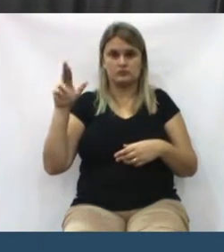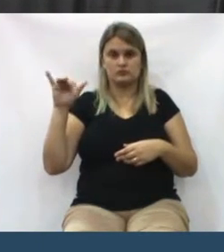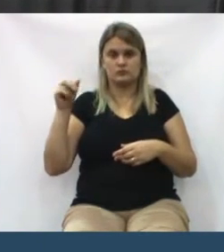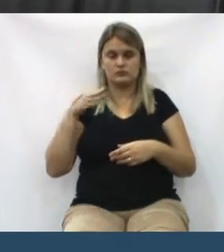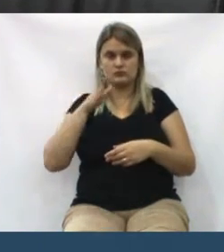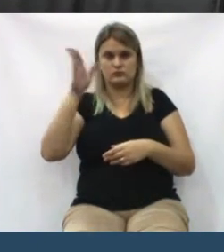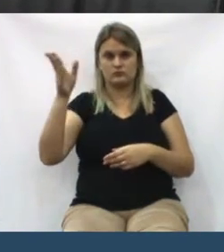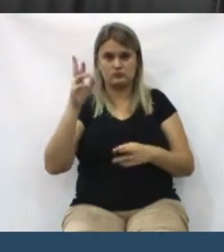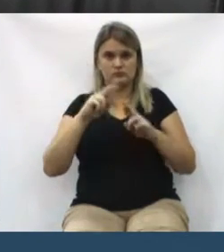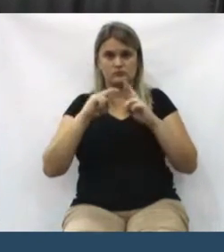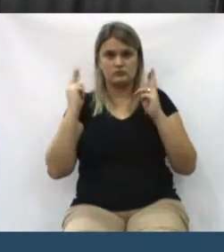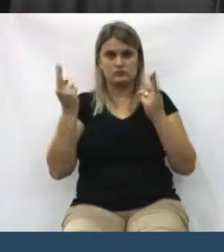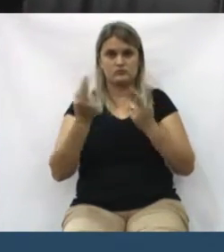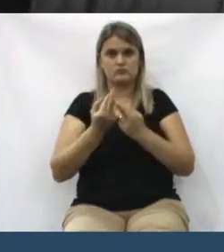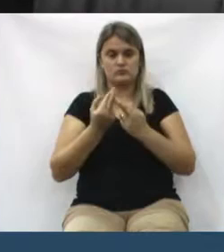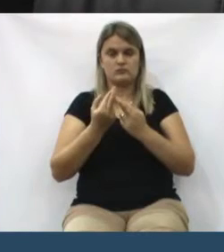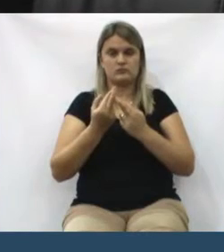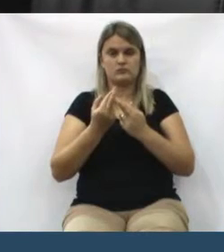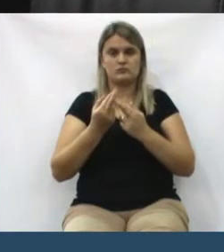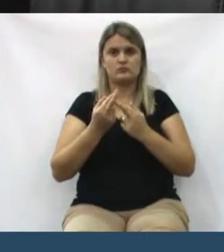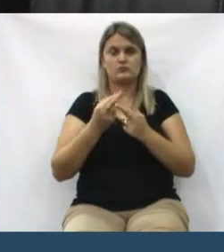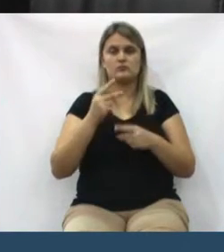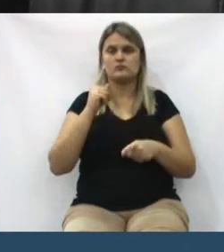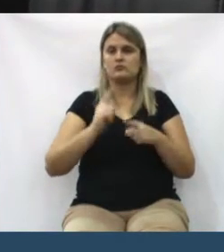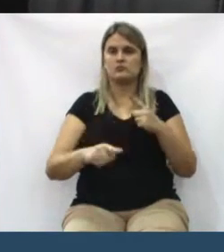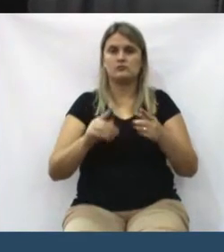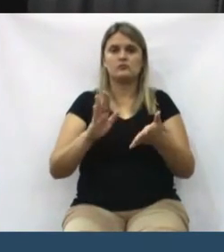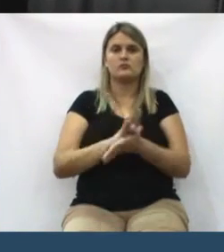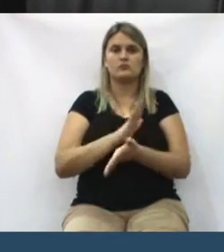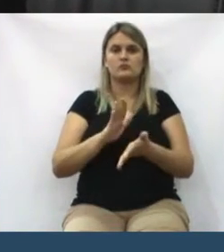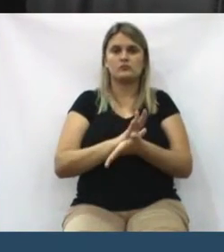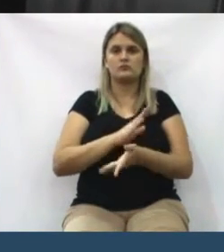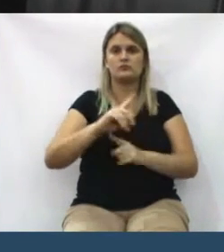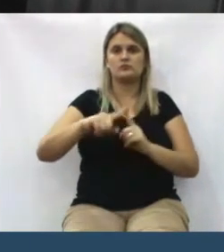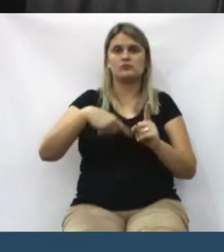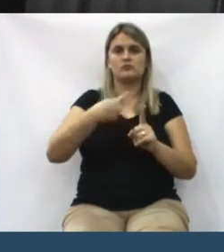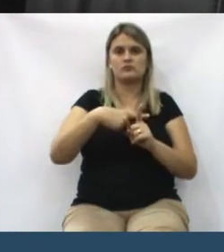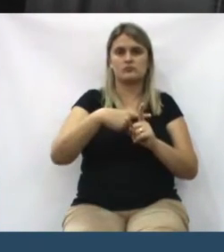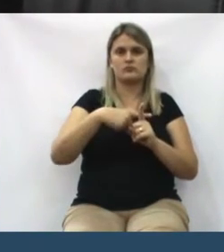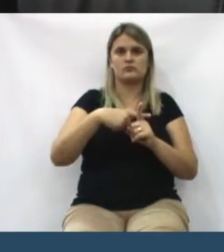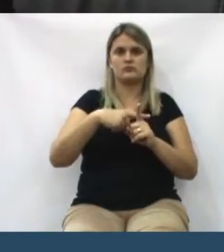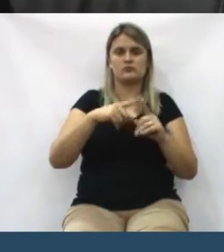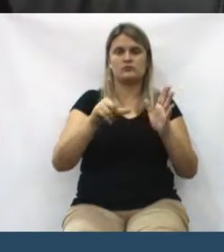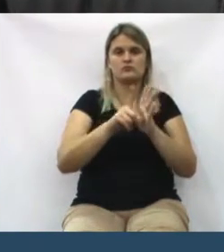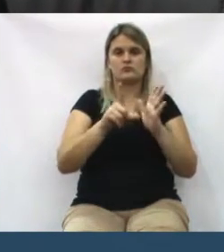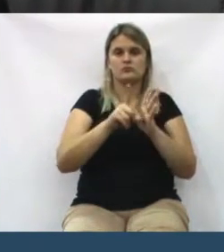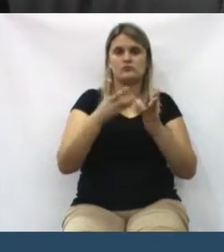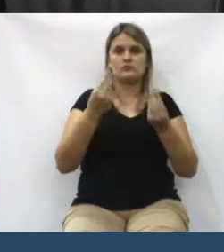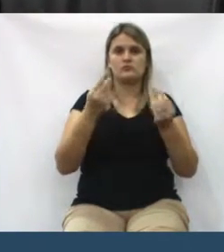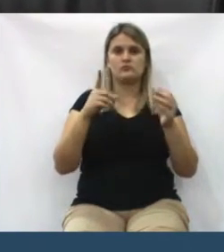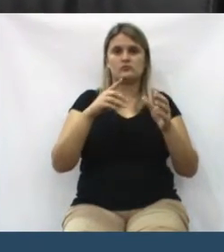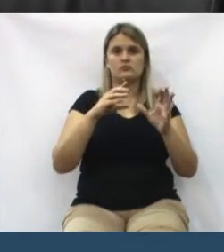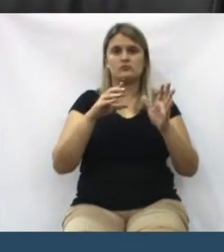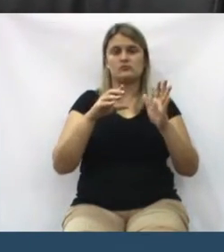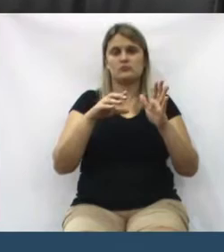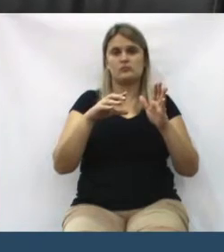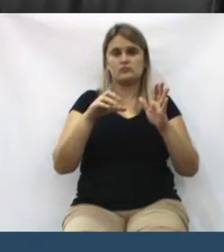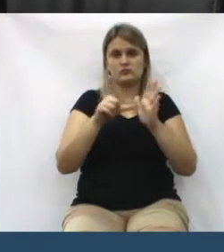que imputava os custos a mais que davam para os comerciantes e muitos comerciantes também